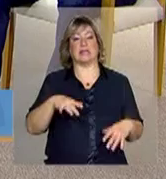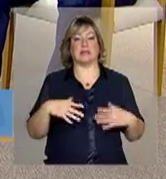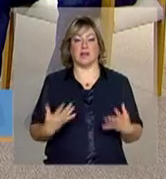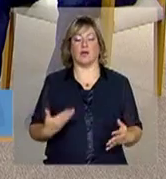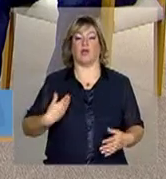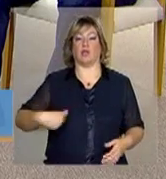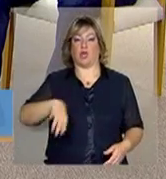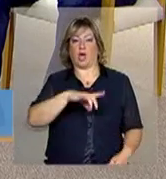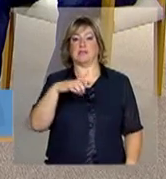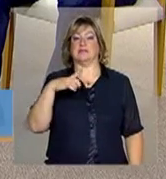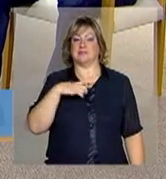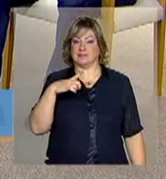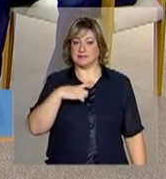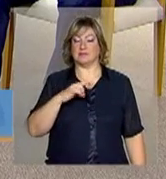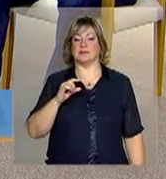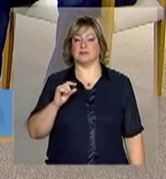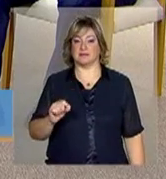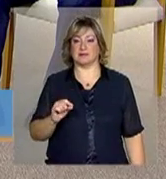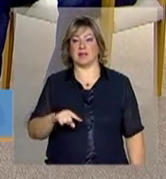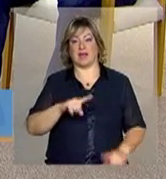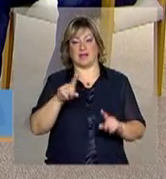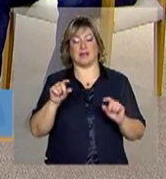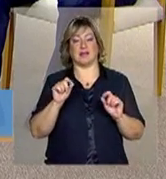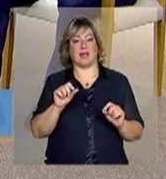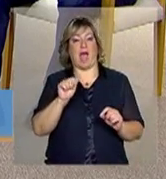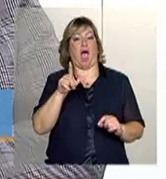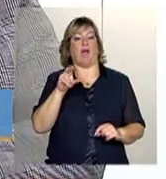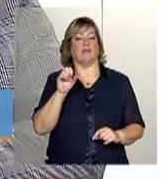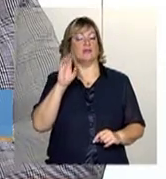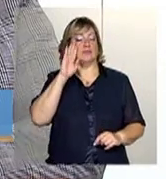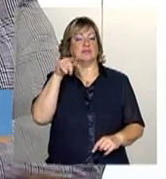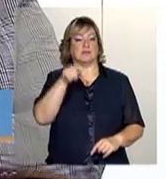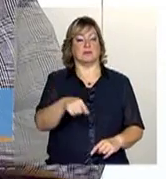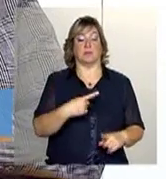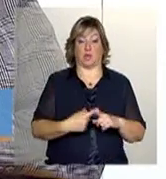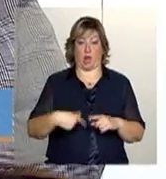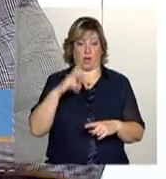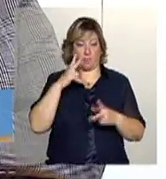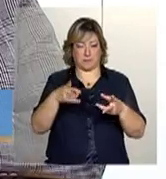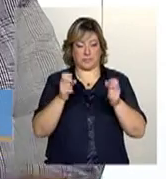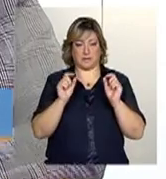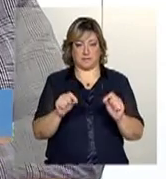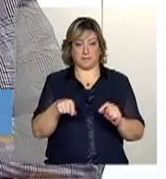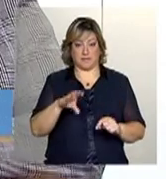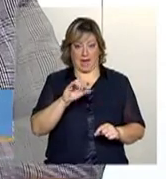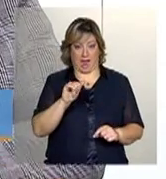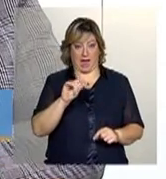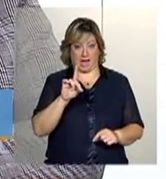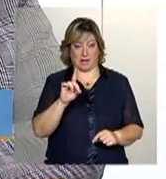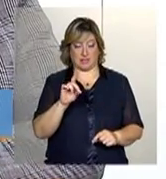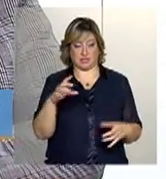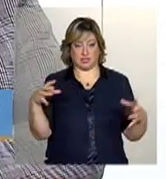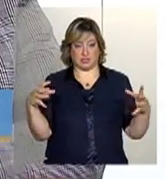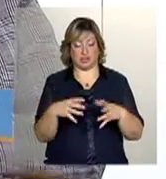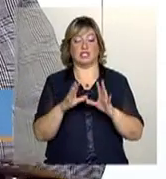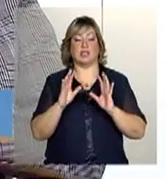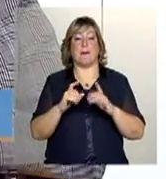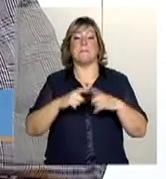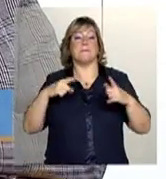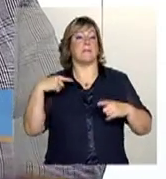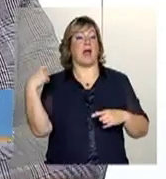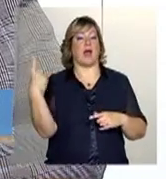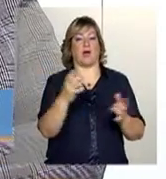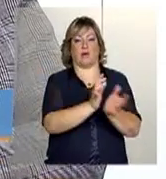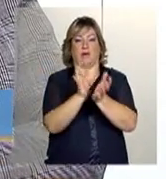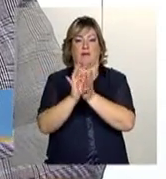tem, eles são alvos sim, porque a percepção que a gente tem hoje em dia é que o cadastro já incluiu a maior parte das famílias, e